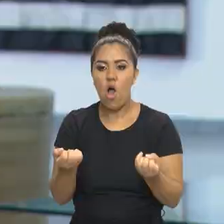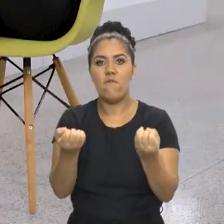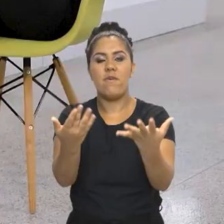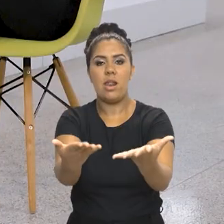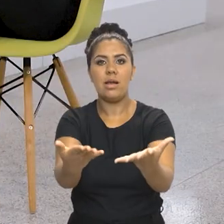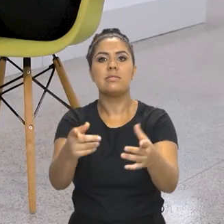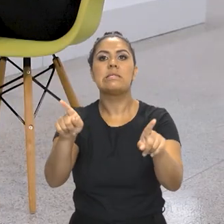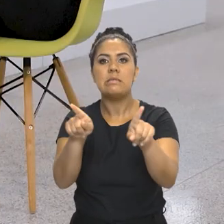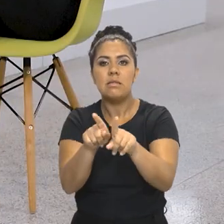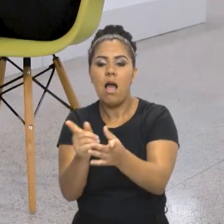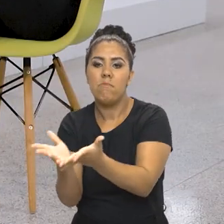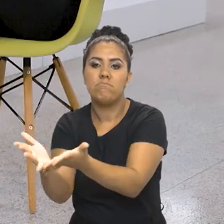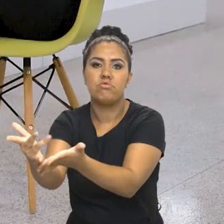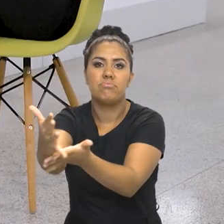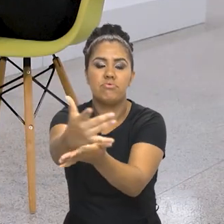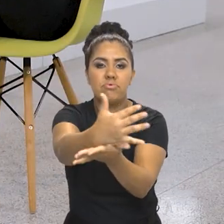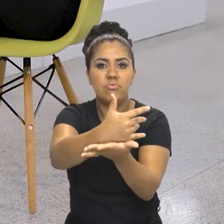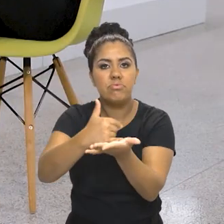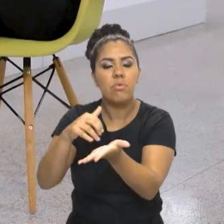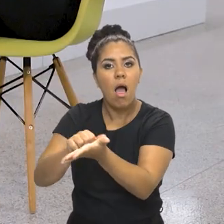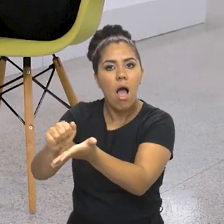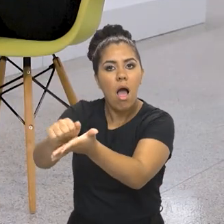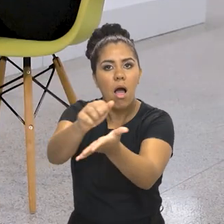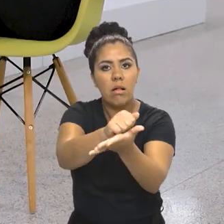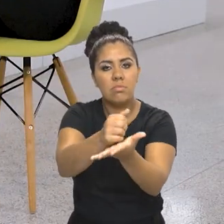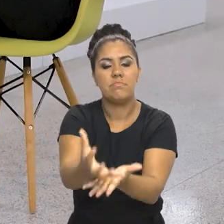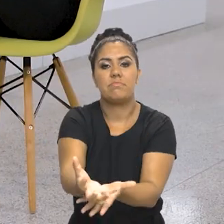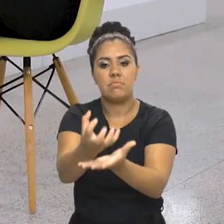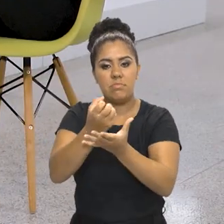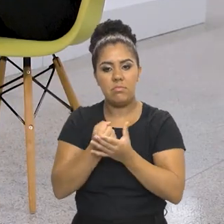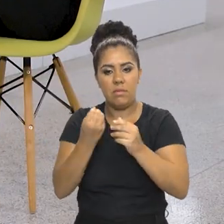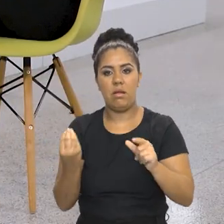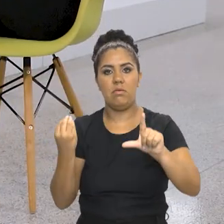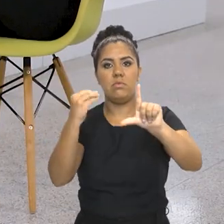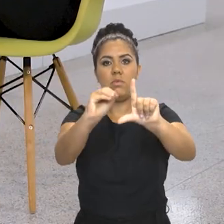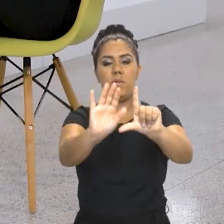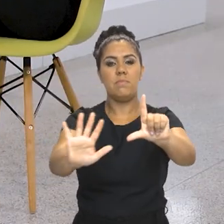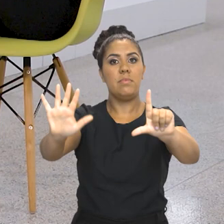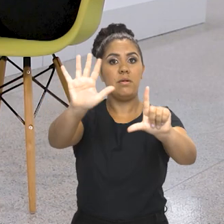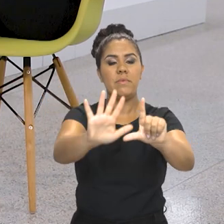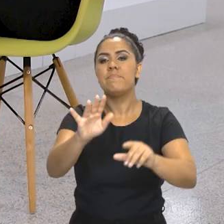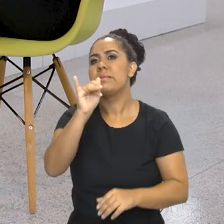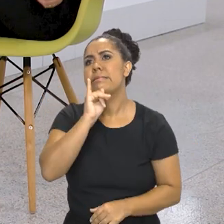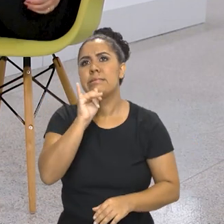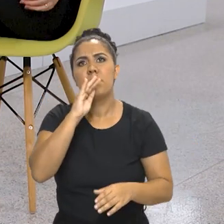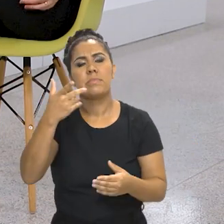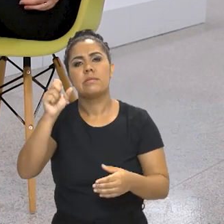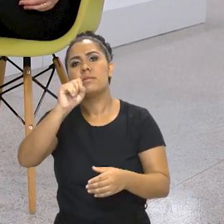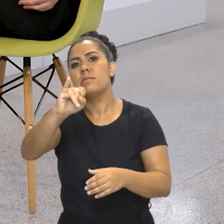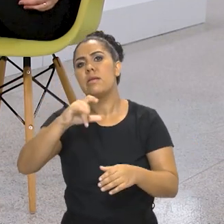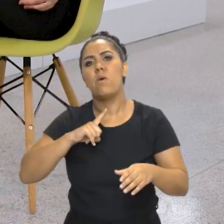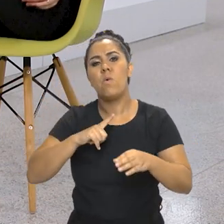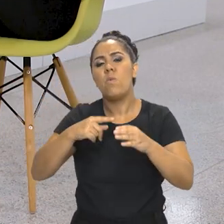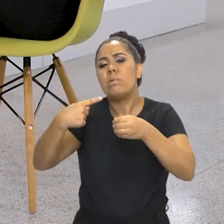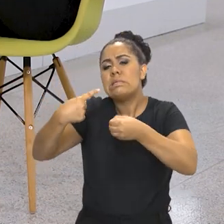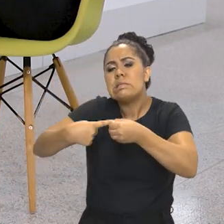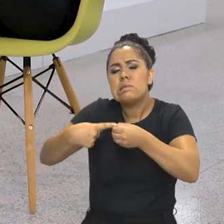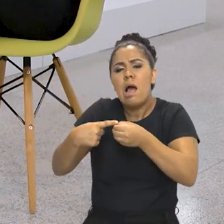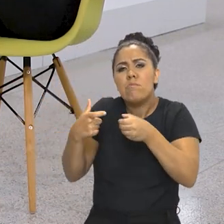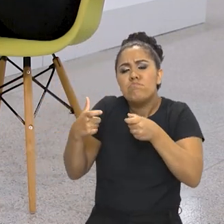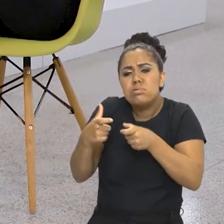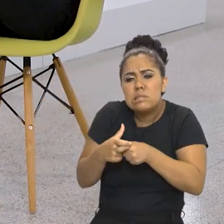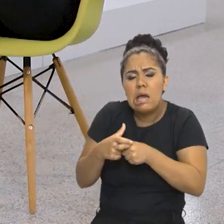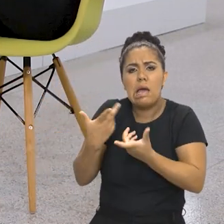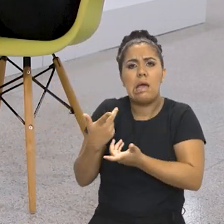sistema, há uma migração de dados. Ótimo. Então, até para aquele pequeno museu de uma comunidade ou de uma cidade pequena que não